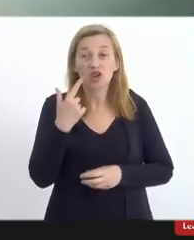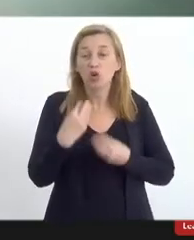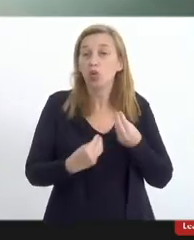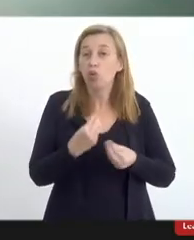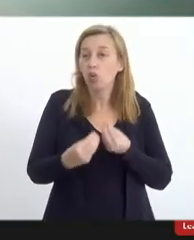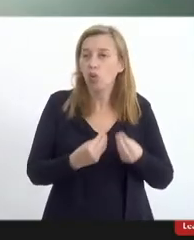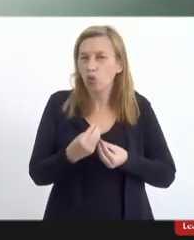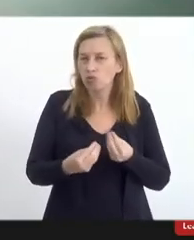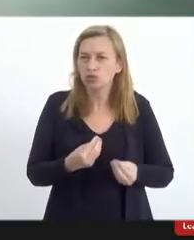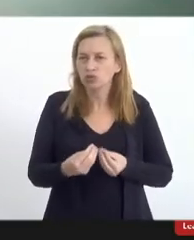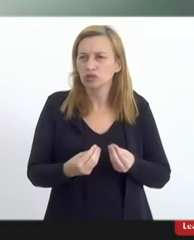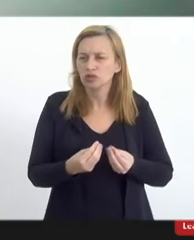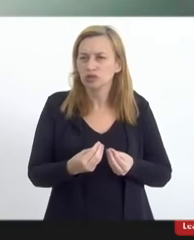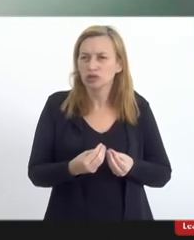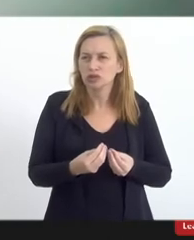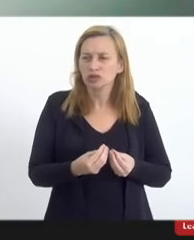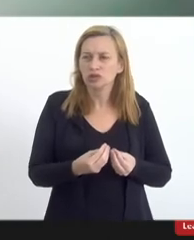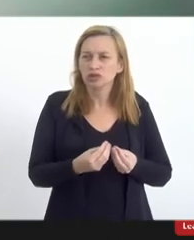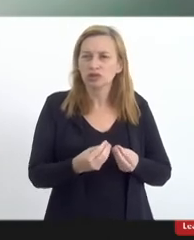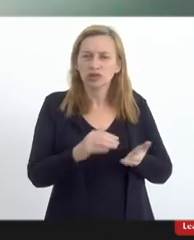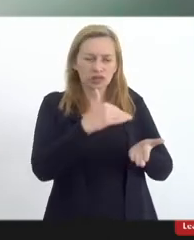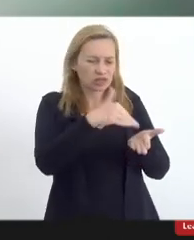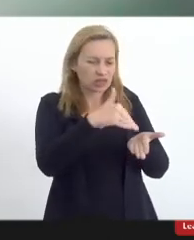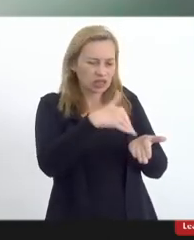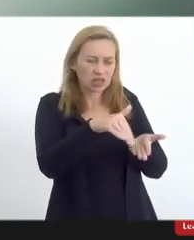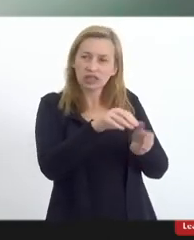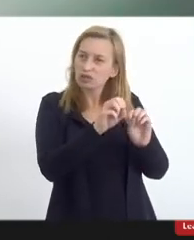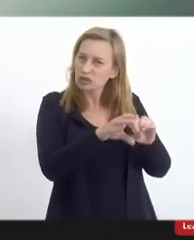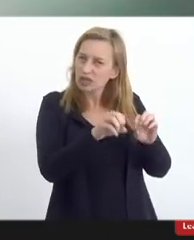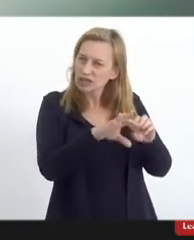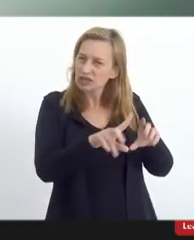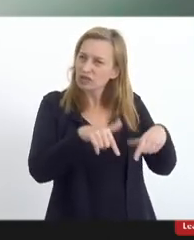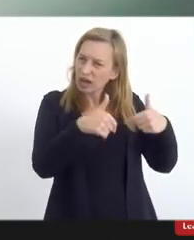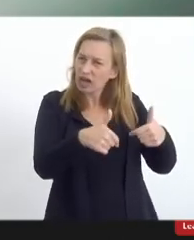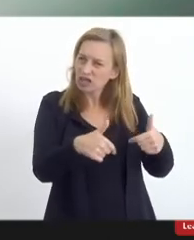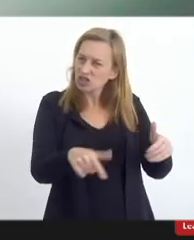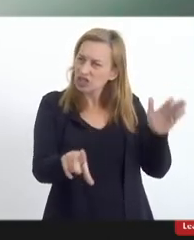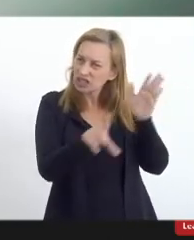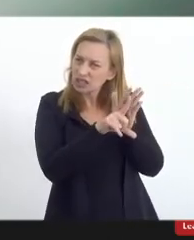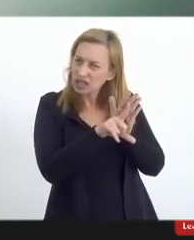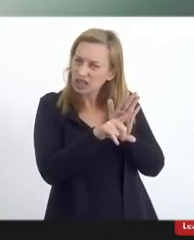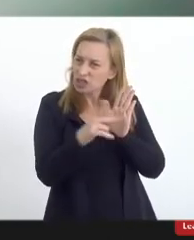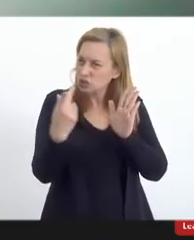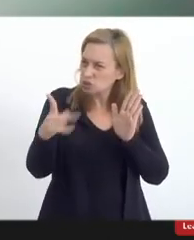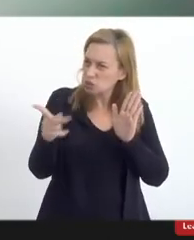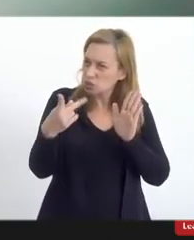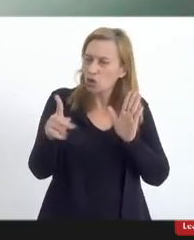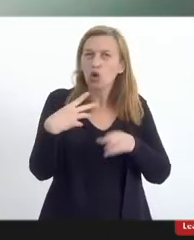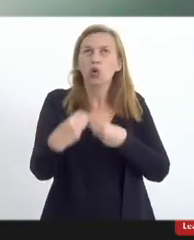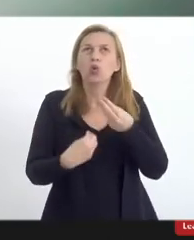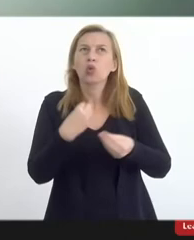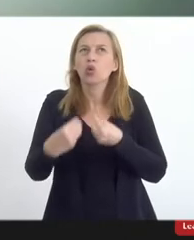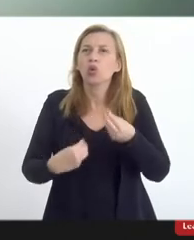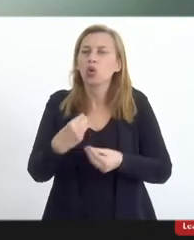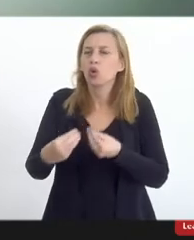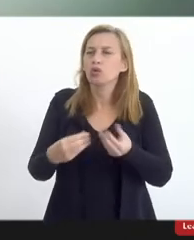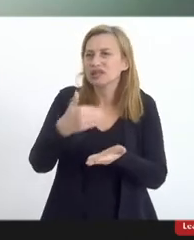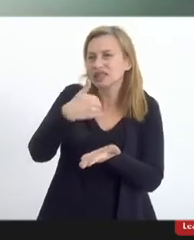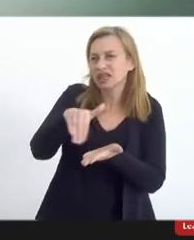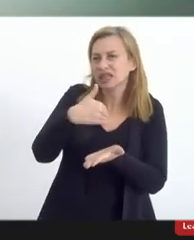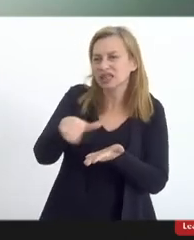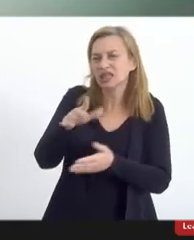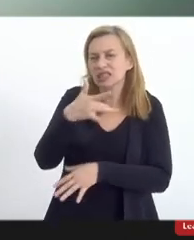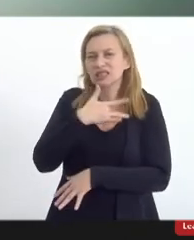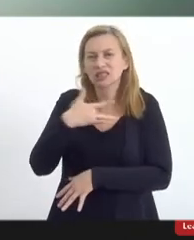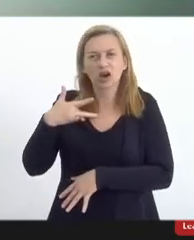posiciona a secretaria de educação diante dessa lei de sua autoria como se posiciona a secretaria de